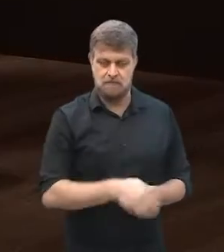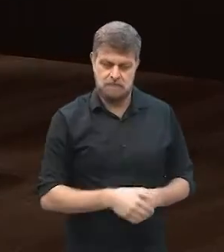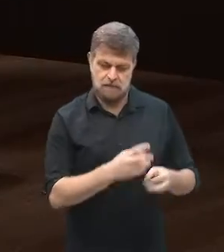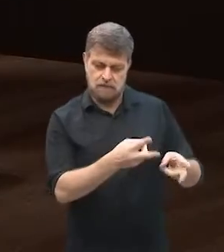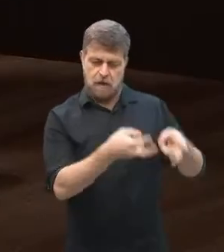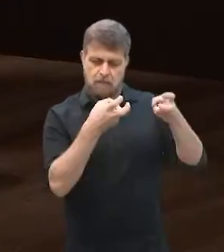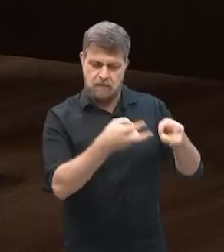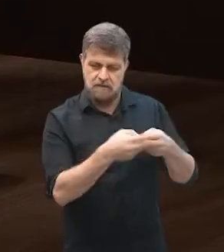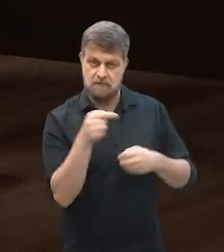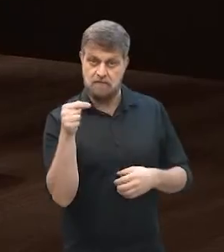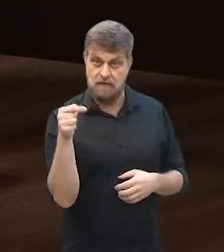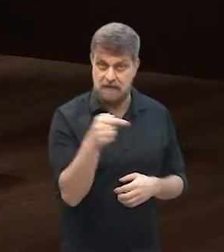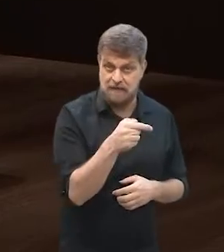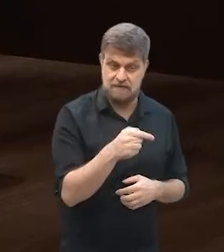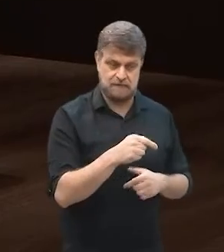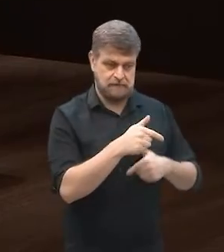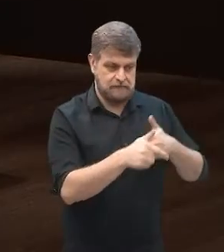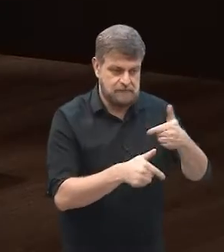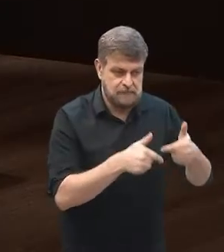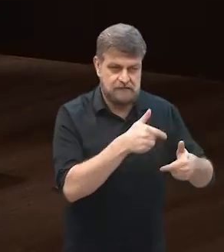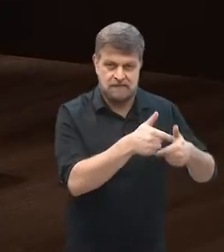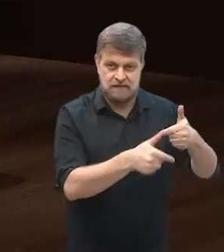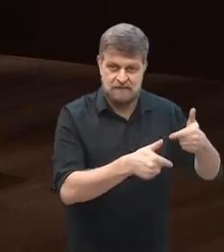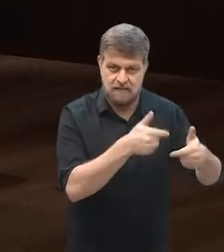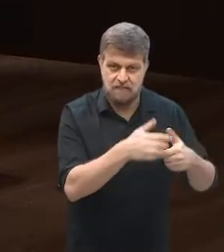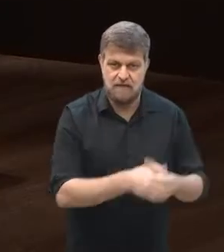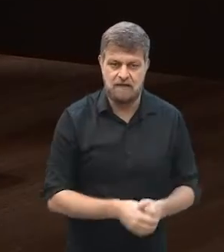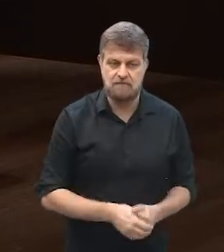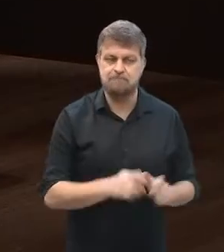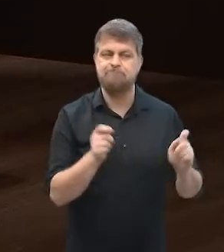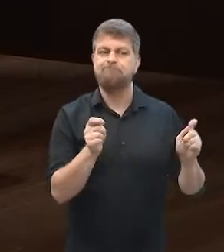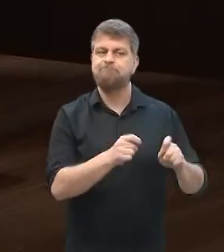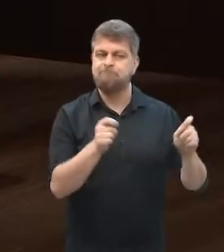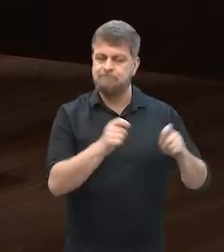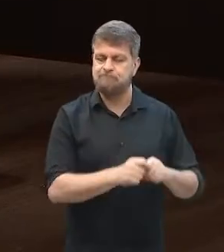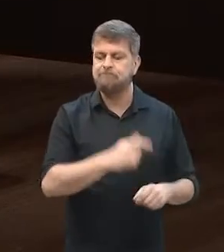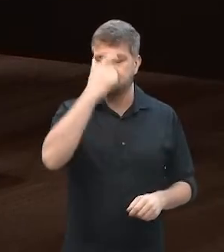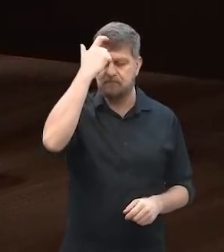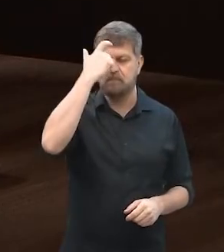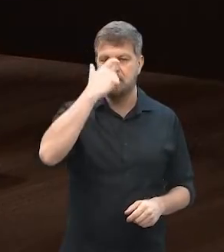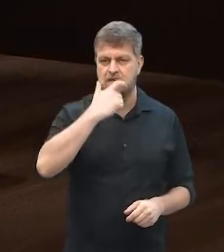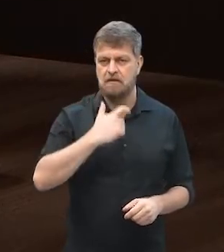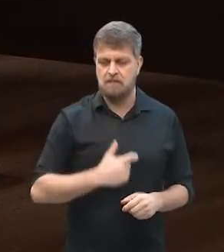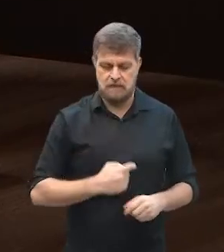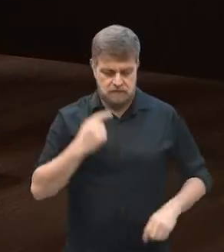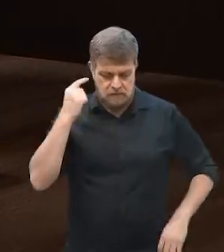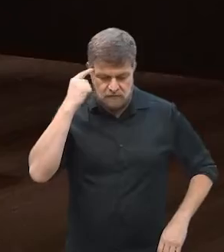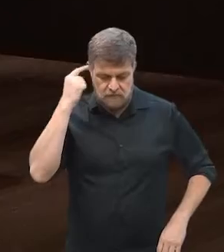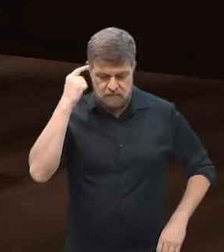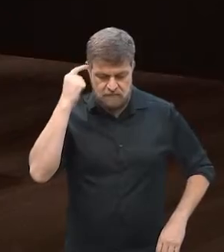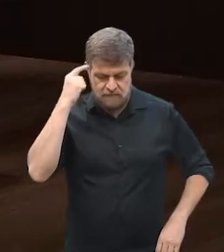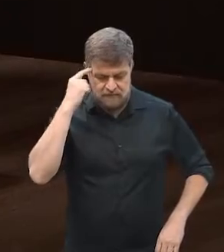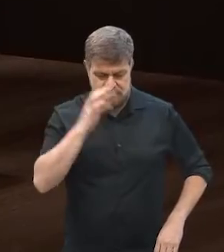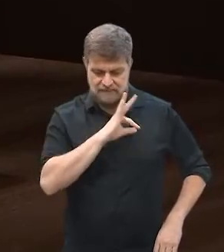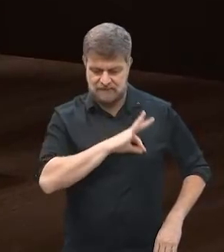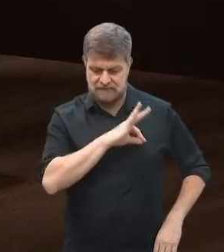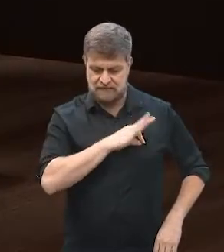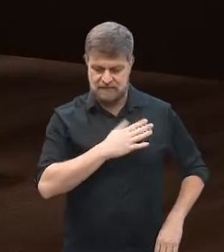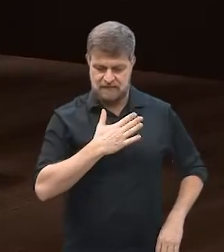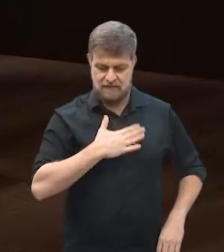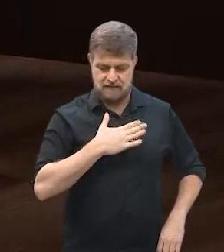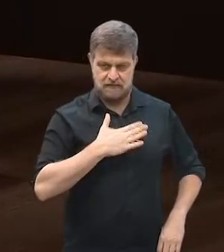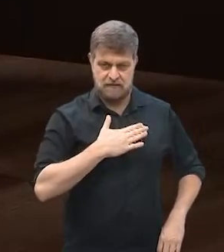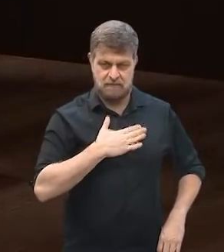a perceber que essa atividade dá para eu, então, pensar em uma independência,